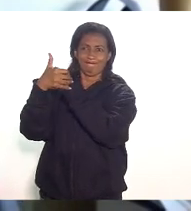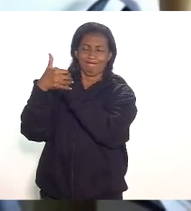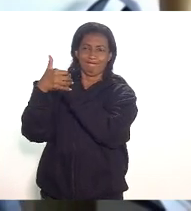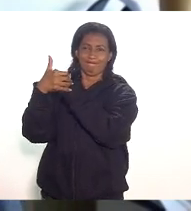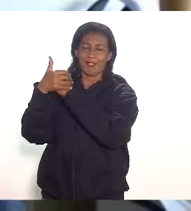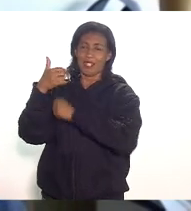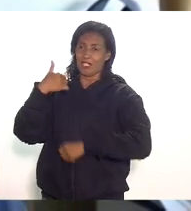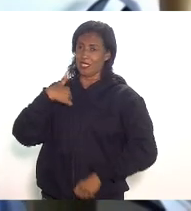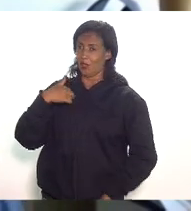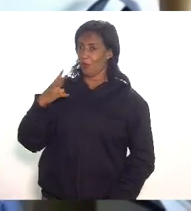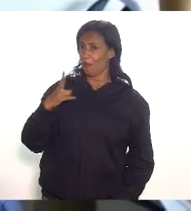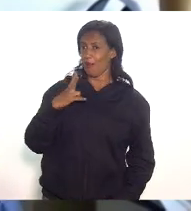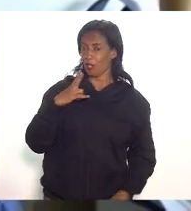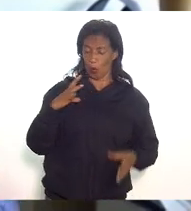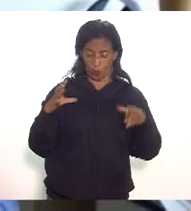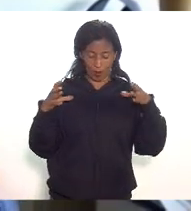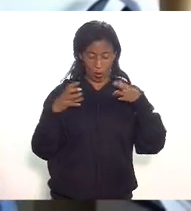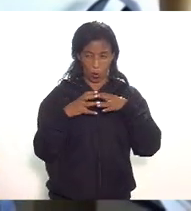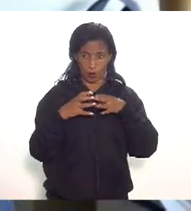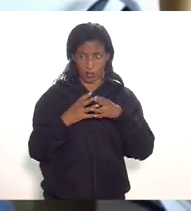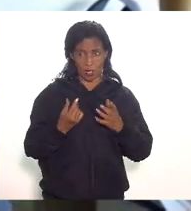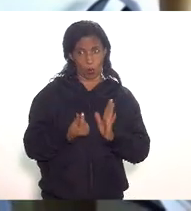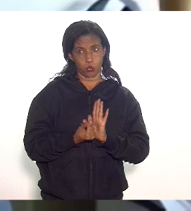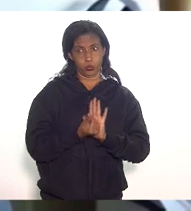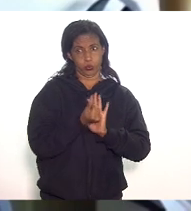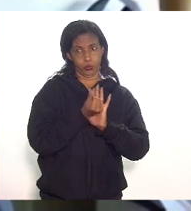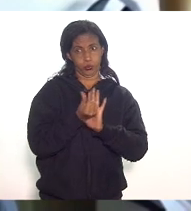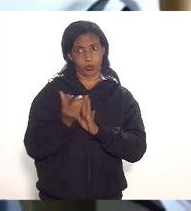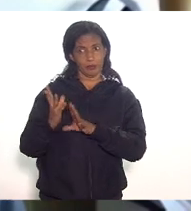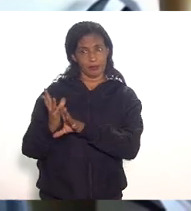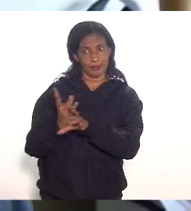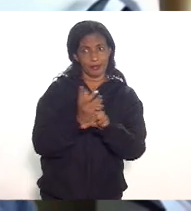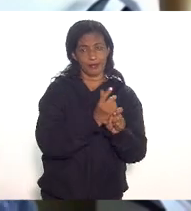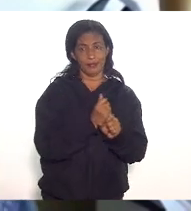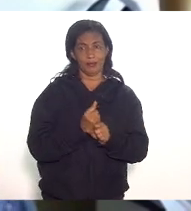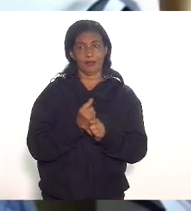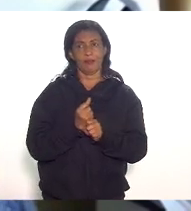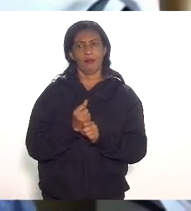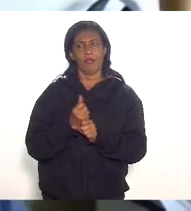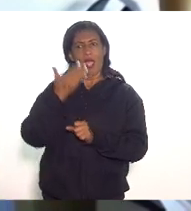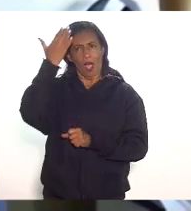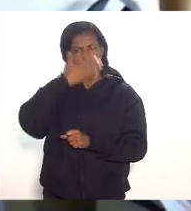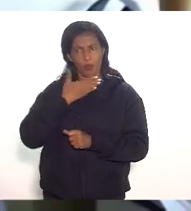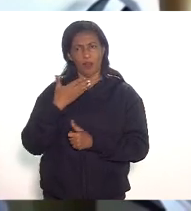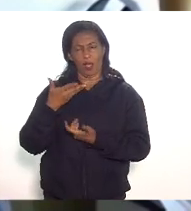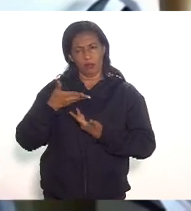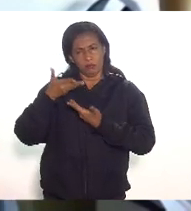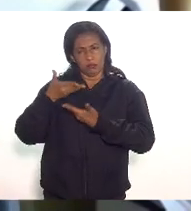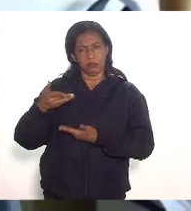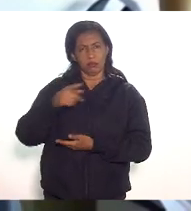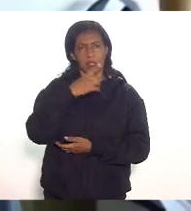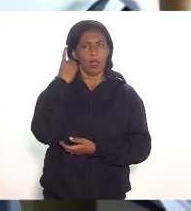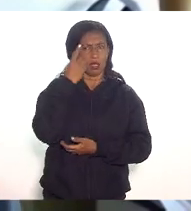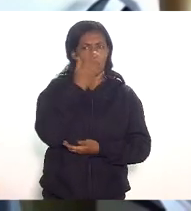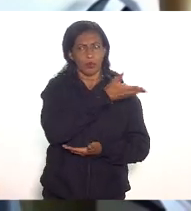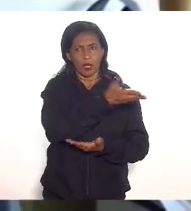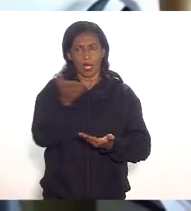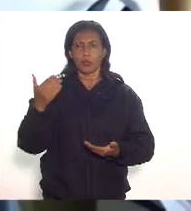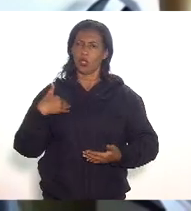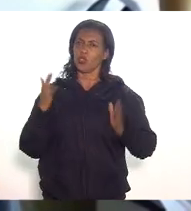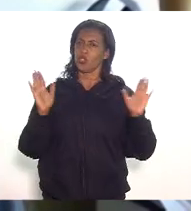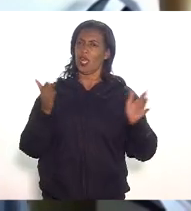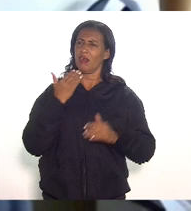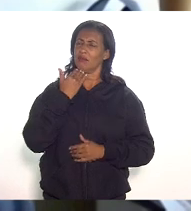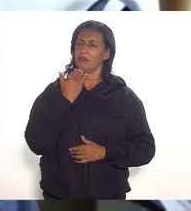pela comissão de tributação aprovado pelos senhores deputados já requisitei